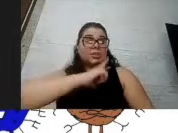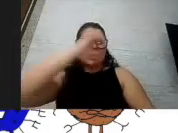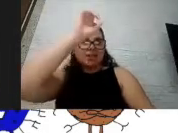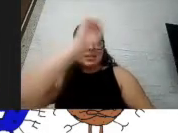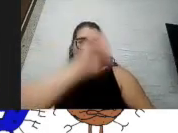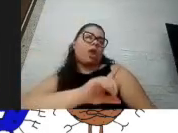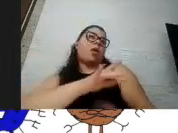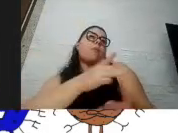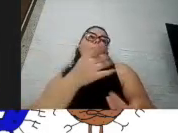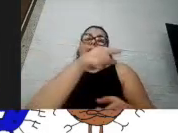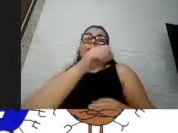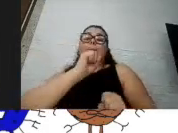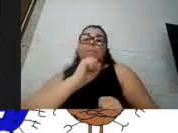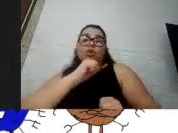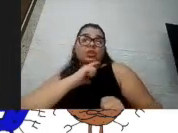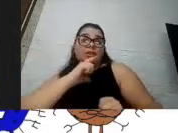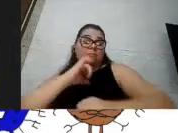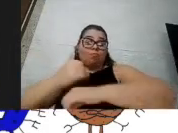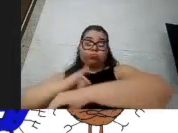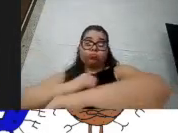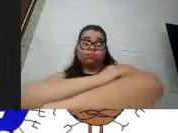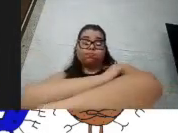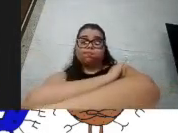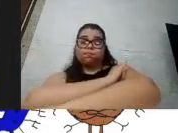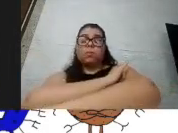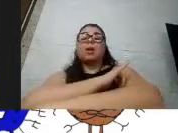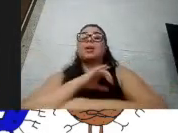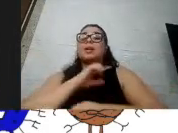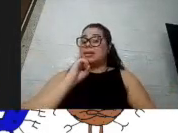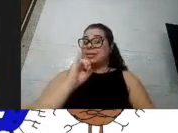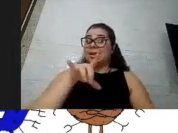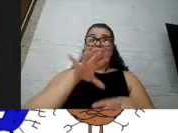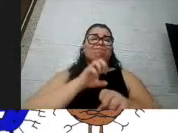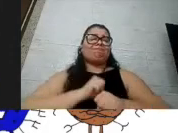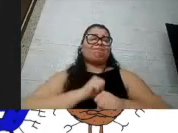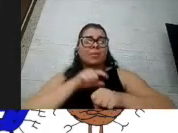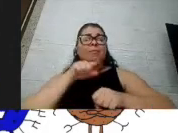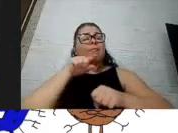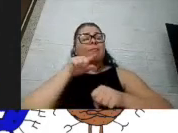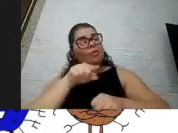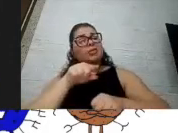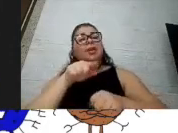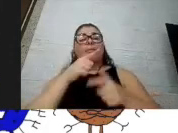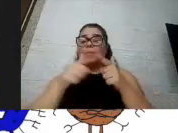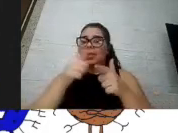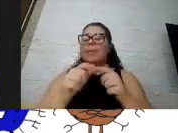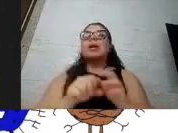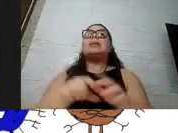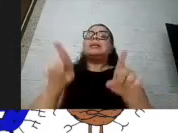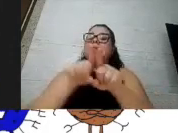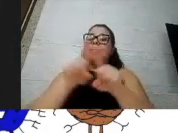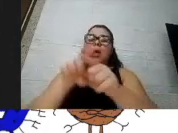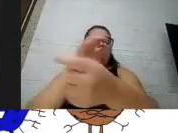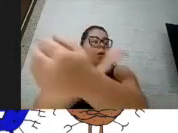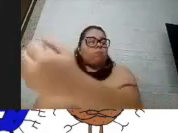obesidade, isso vai complicar bastante a evolução se ela for infectada, pessoas com hipertensão arterial,